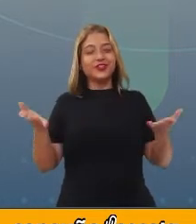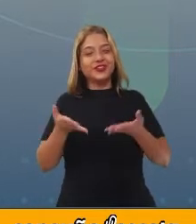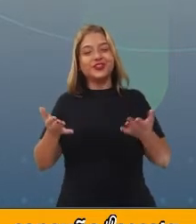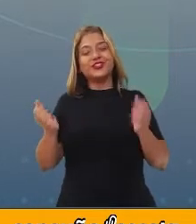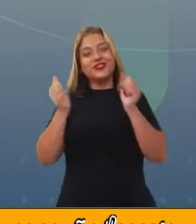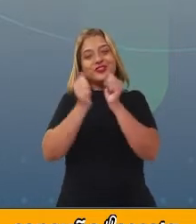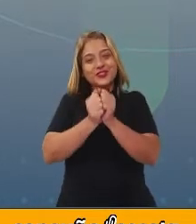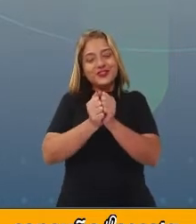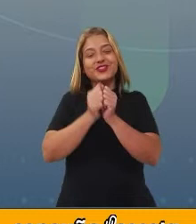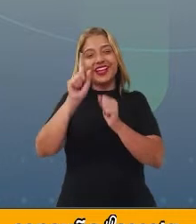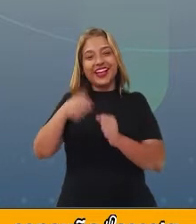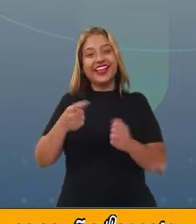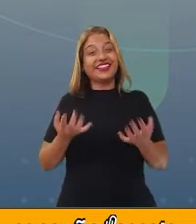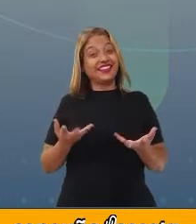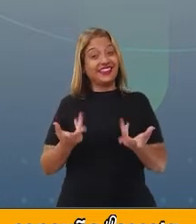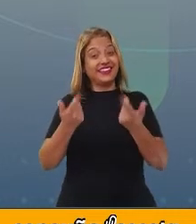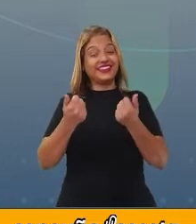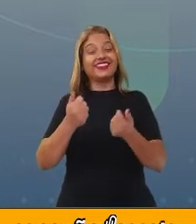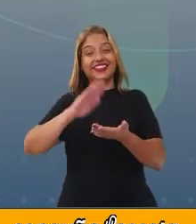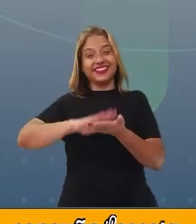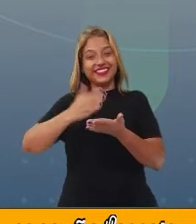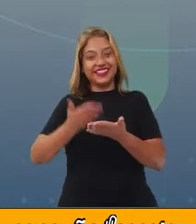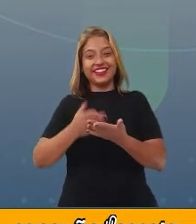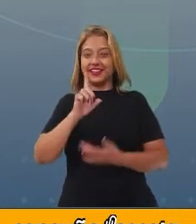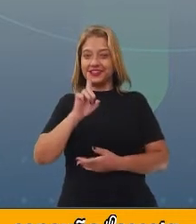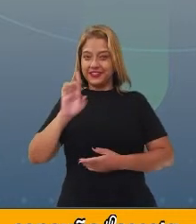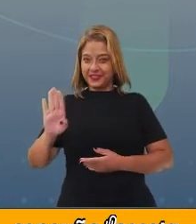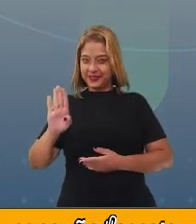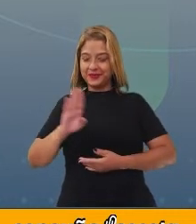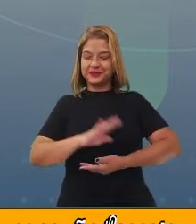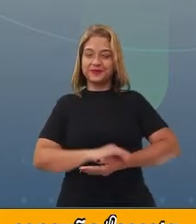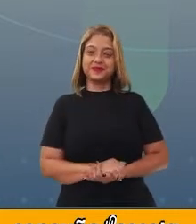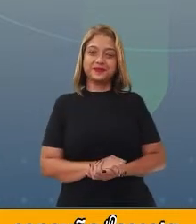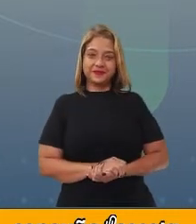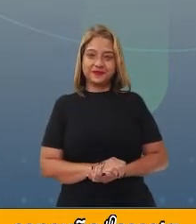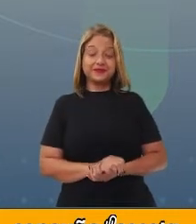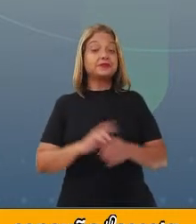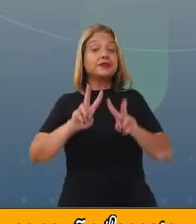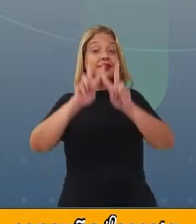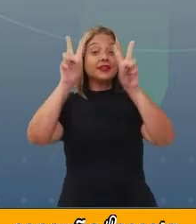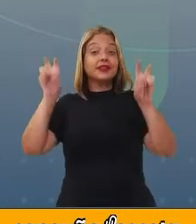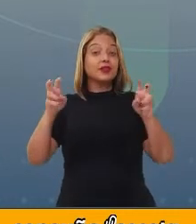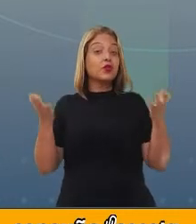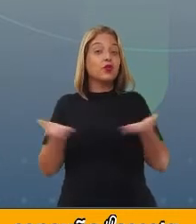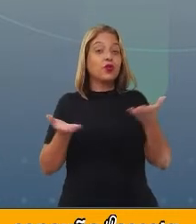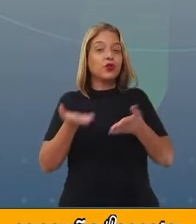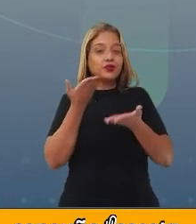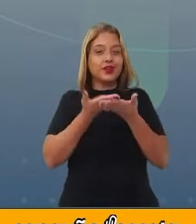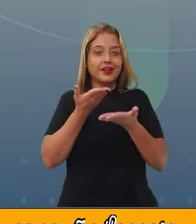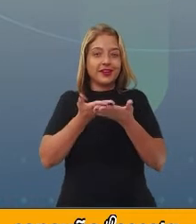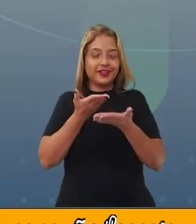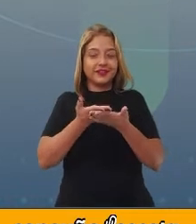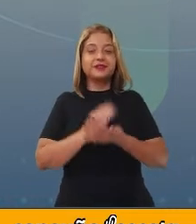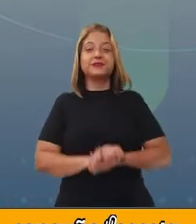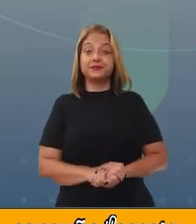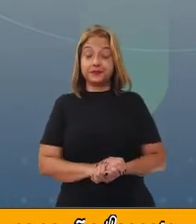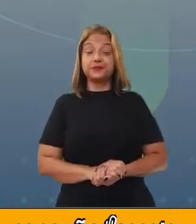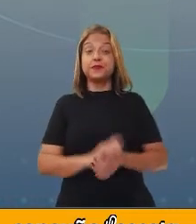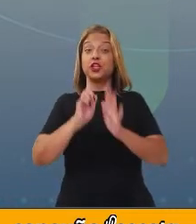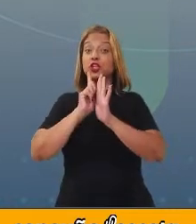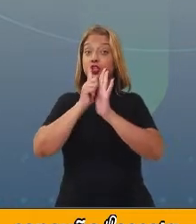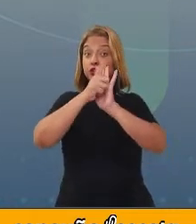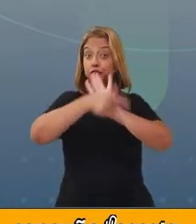companhia da nossa queridíssima intérprete, Débora. O título da nossa aula de hoje é o